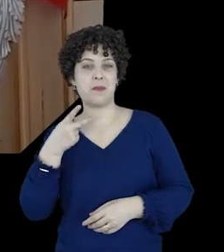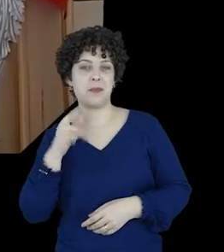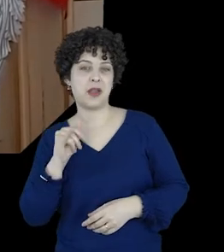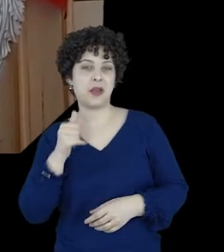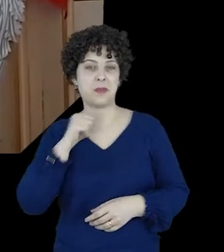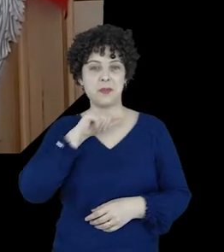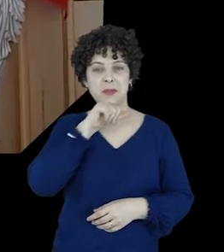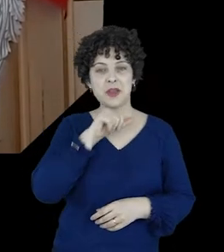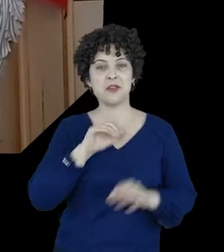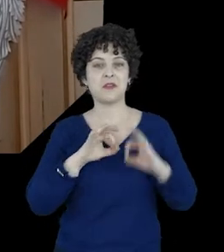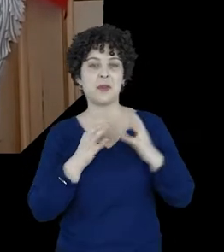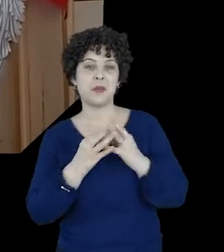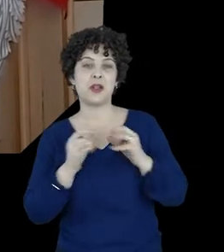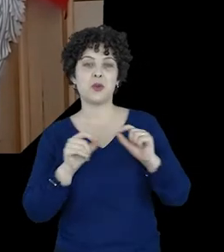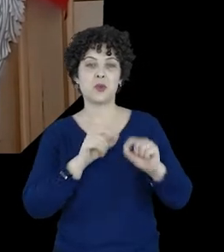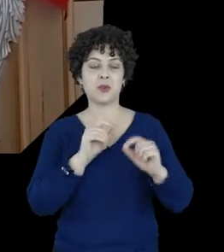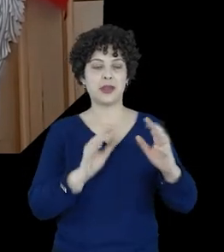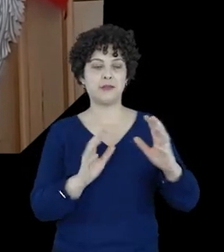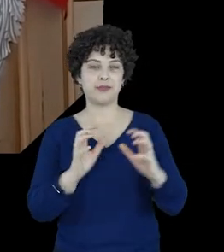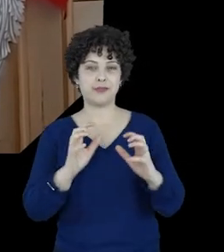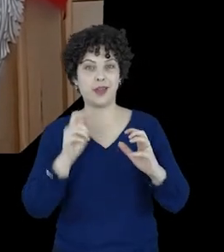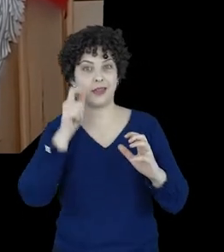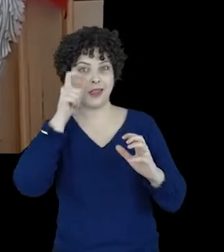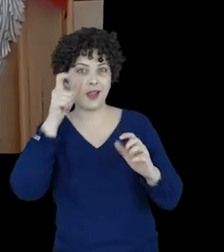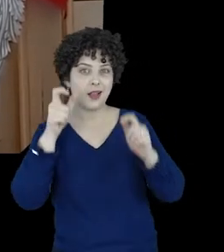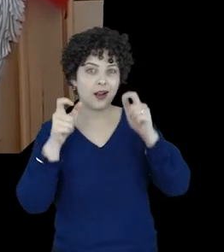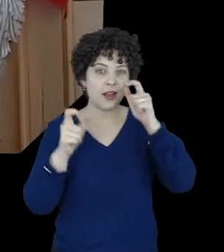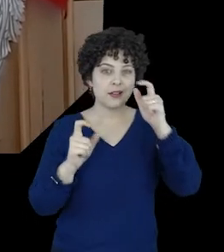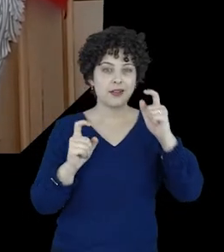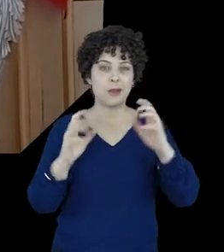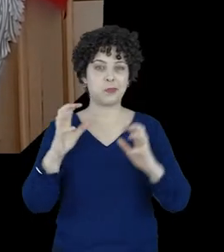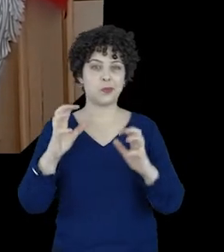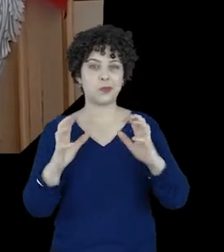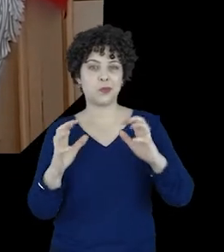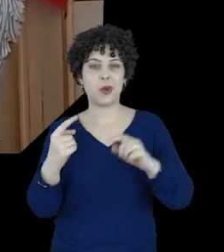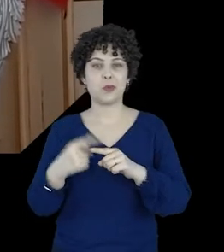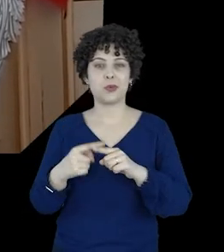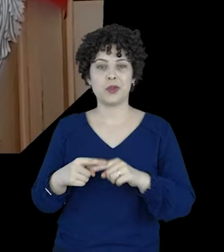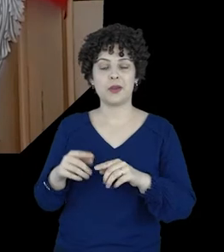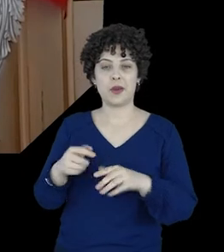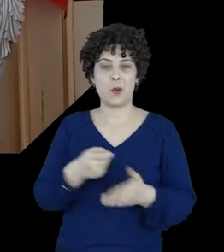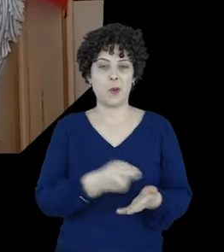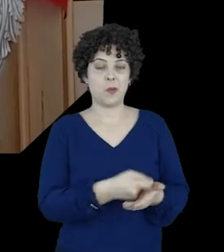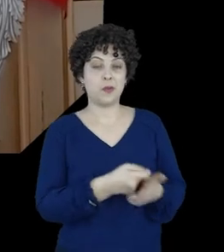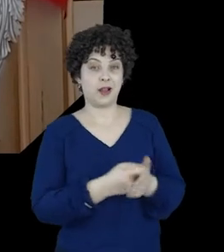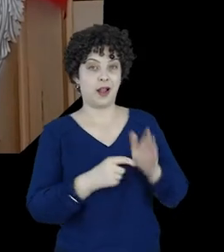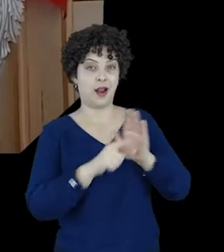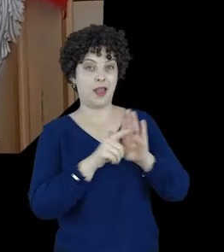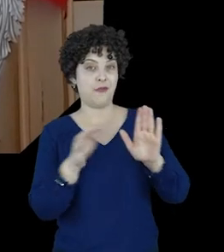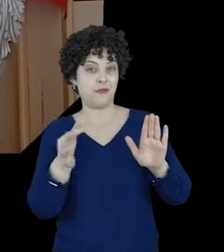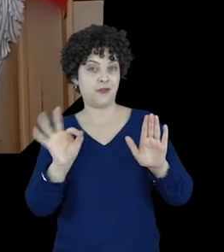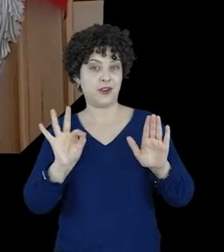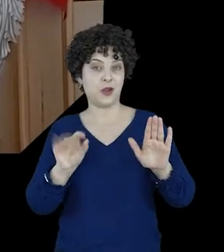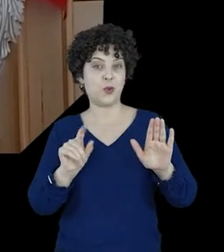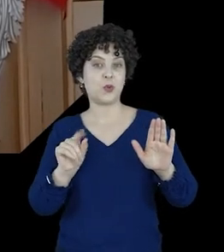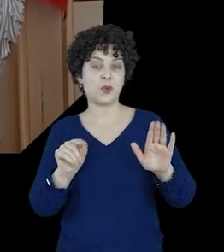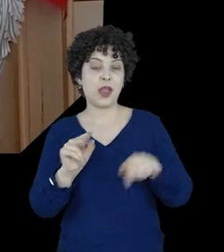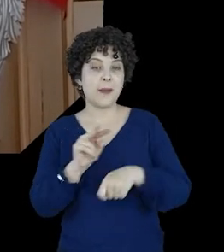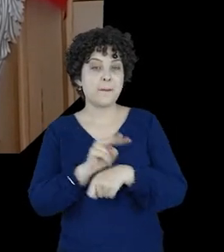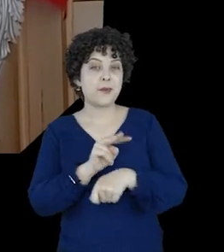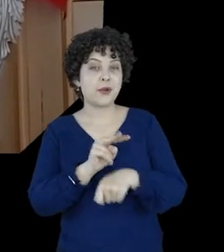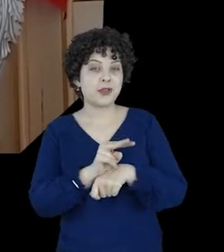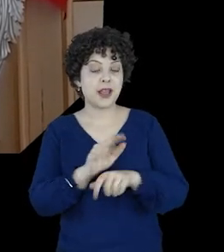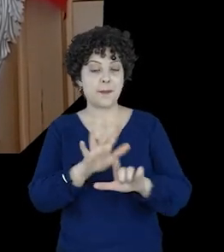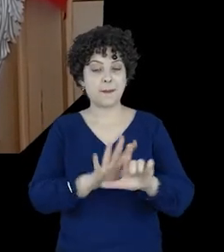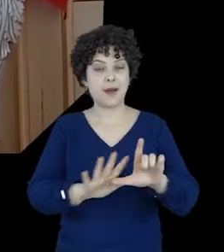que, no fundo, estão sujeitos a um conflito de interesses, porque, por um lado, são obrigados, pela lei francesa, a